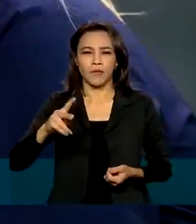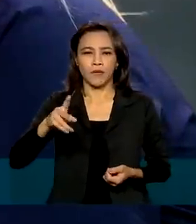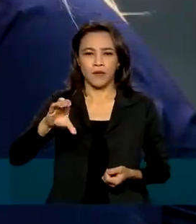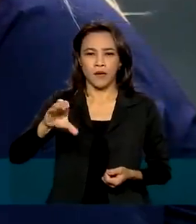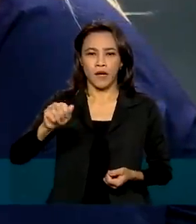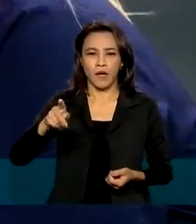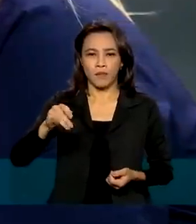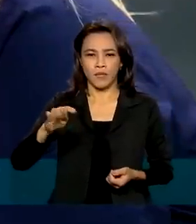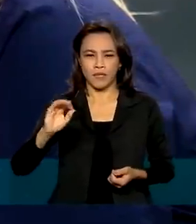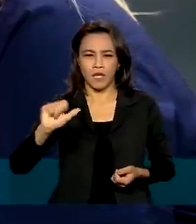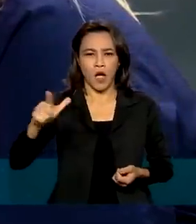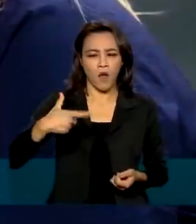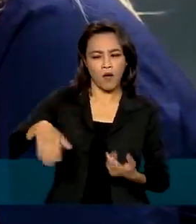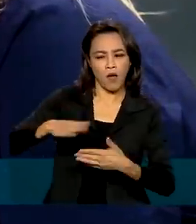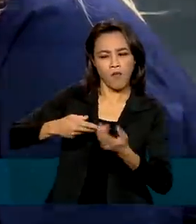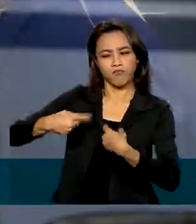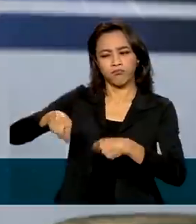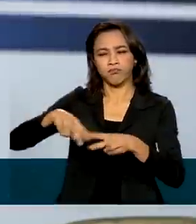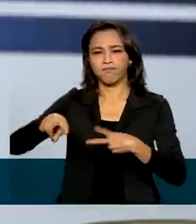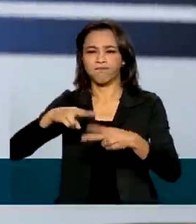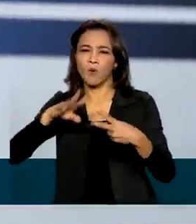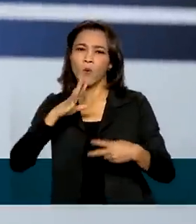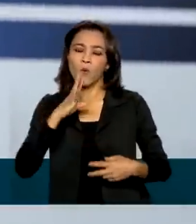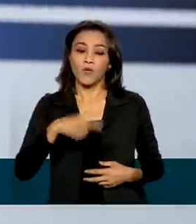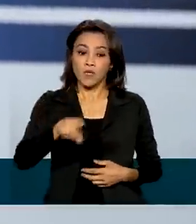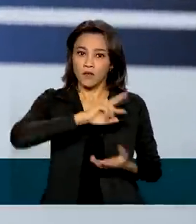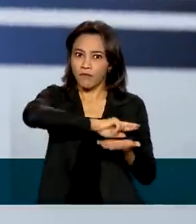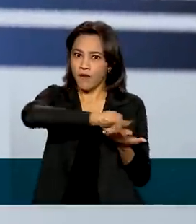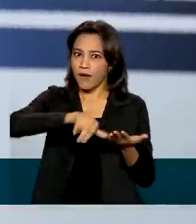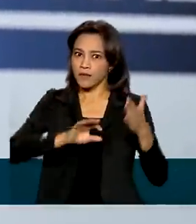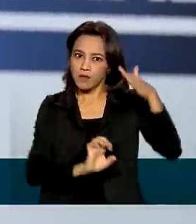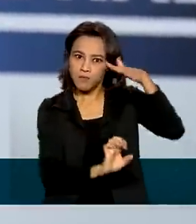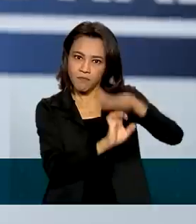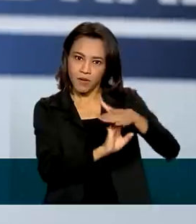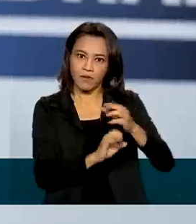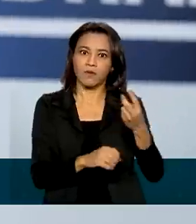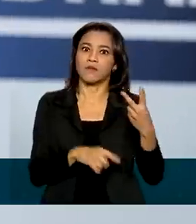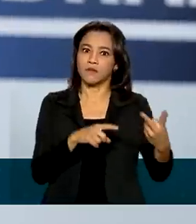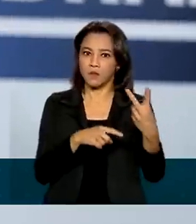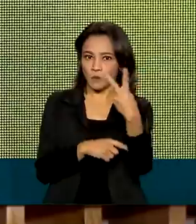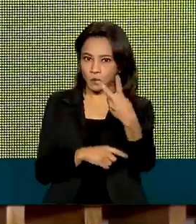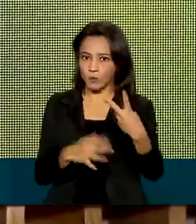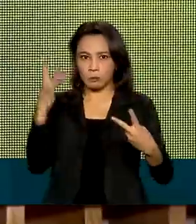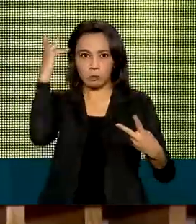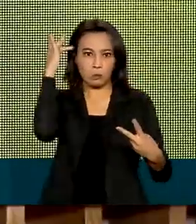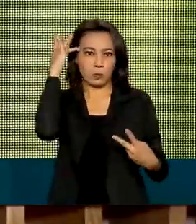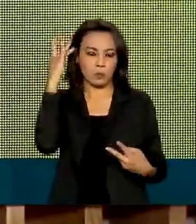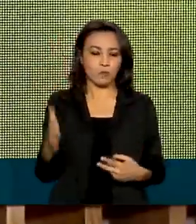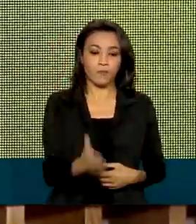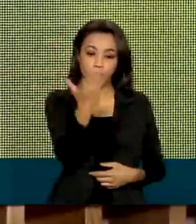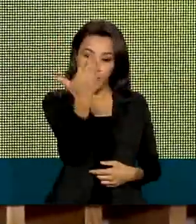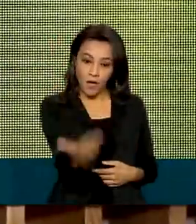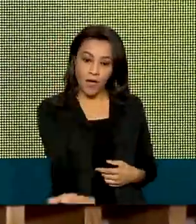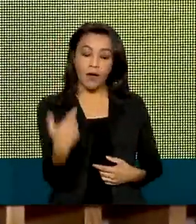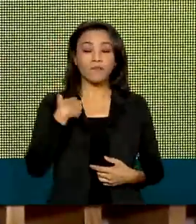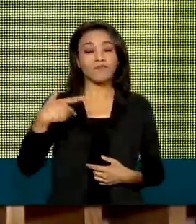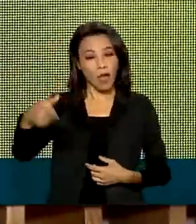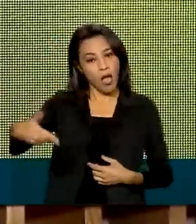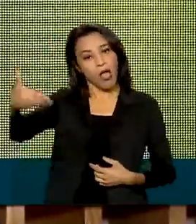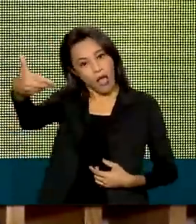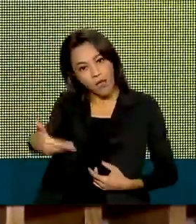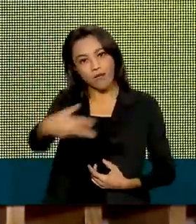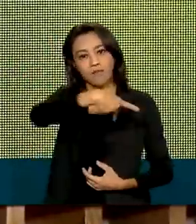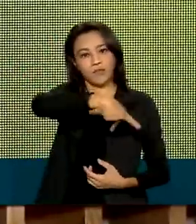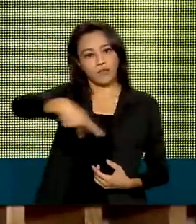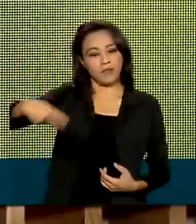também atuou como executiva de diversas empresas, como a Bozano e a Ora Investimentos. Daniela Marques assume a presidência